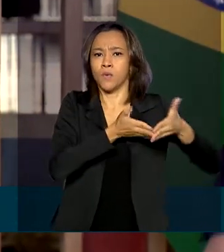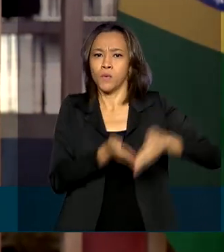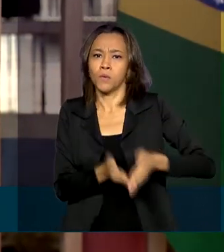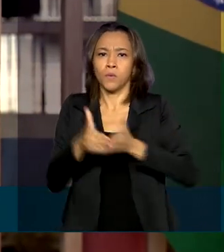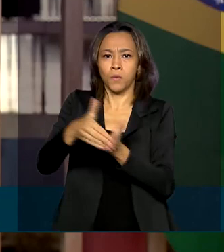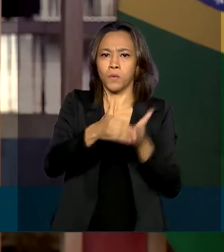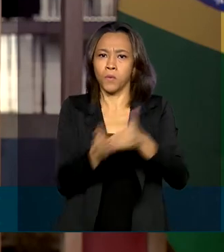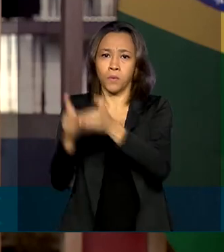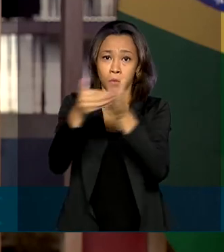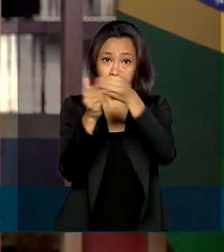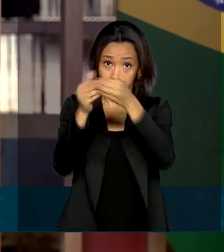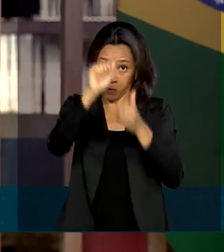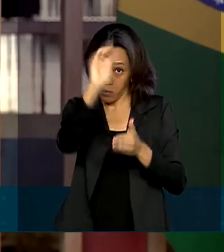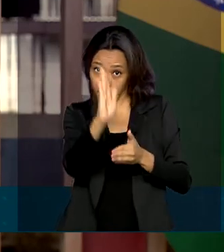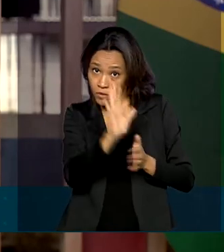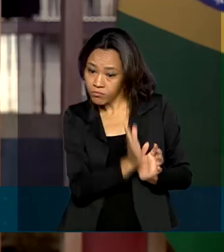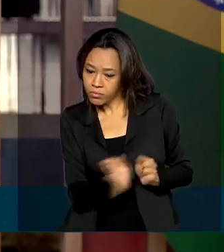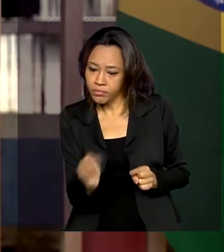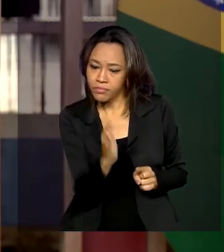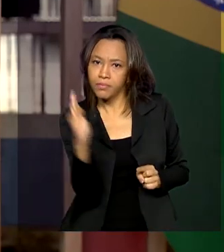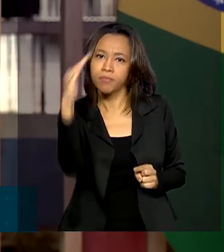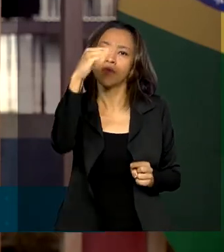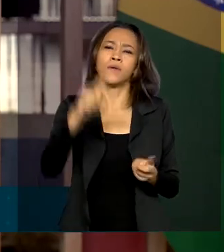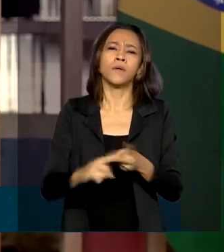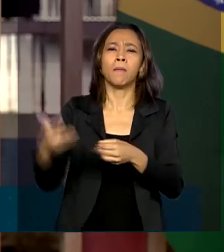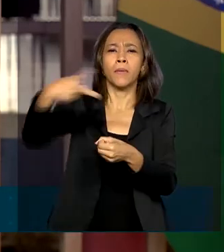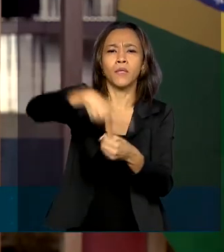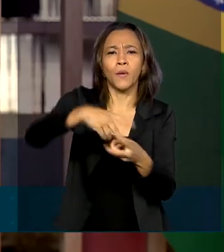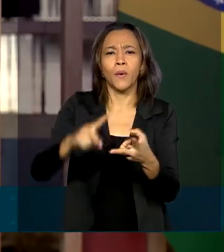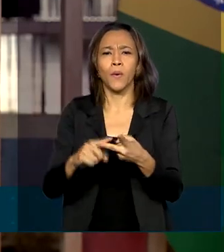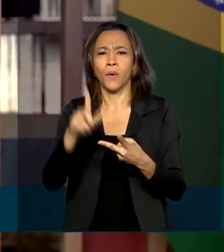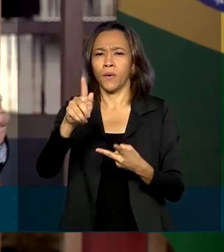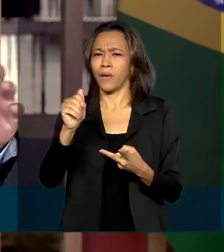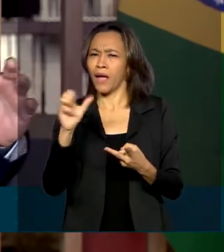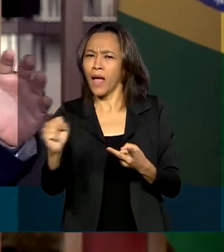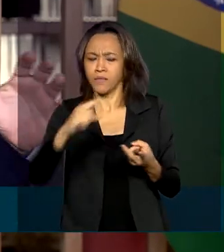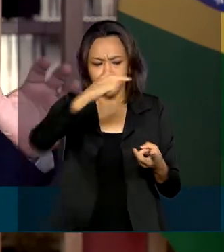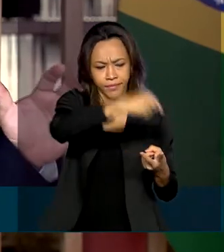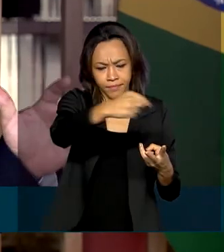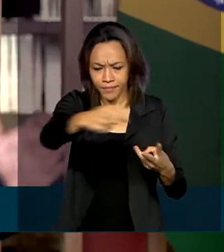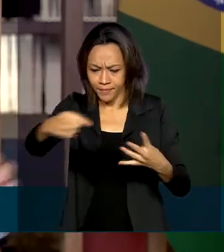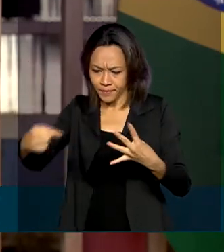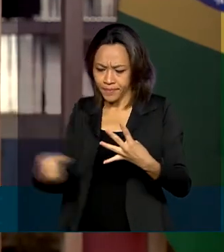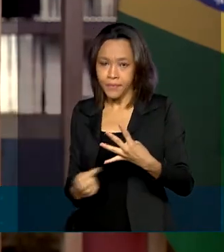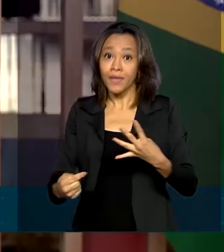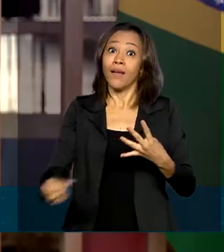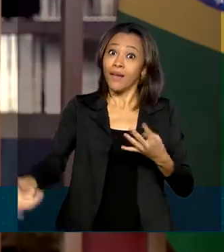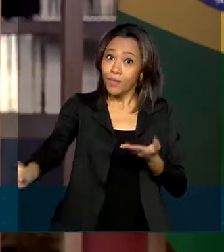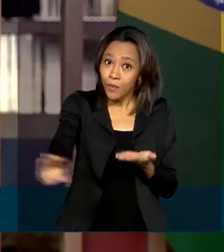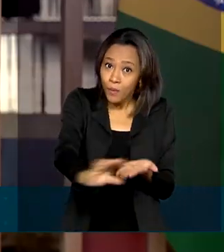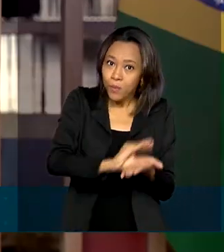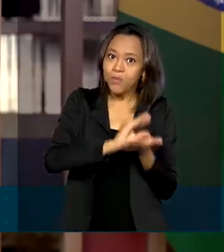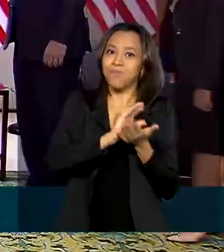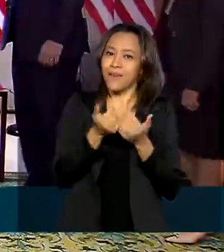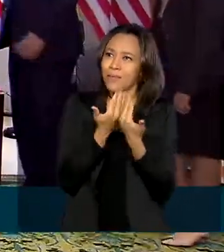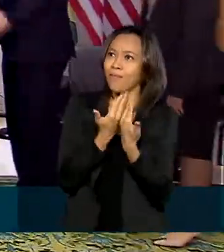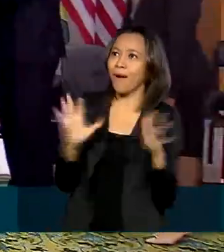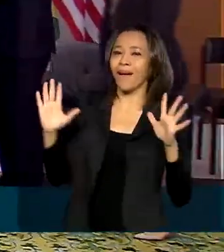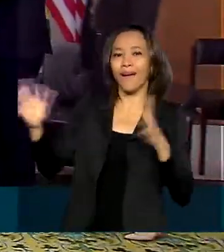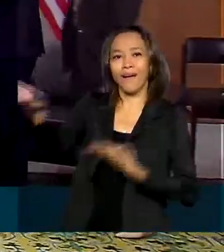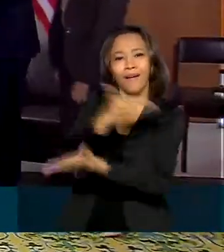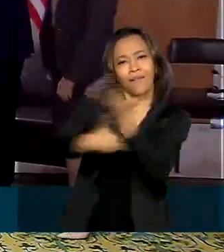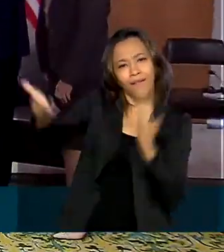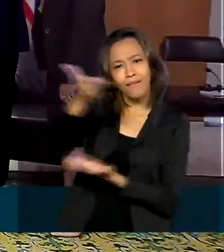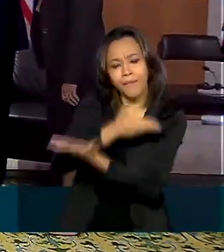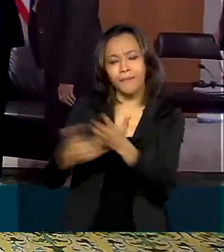mineração, petróleo, gás natural, todo esse horizonte de investimentos começa a ser desbloqueado. A